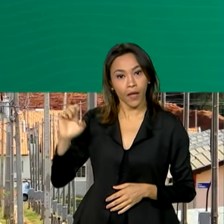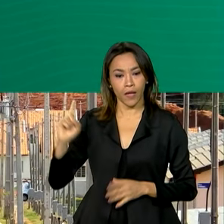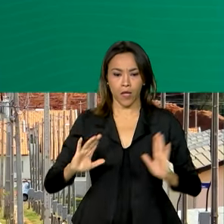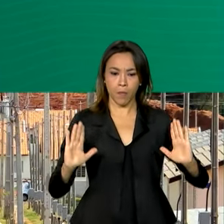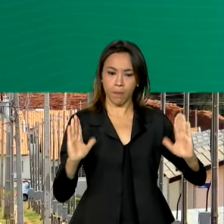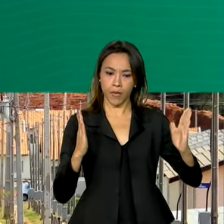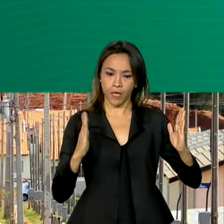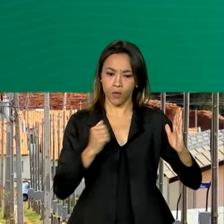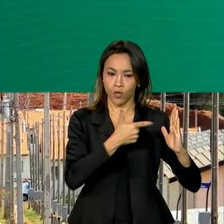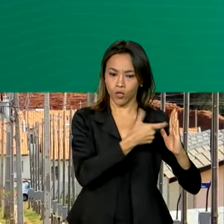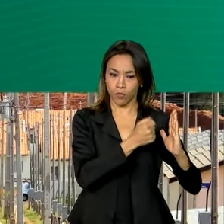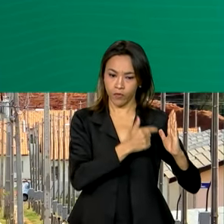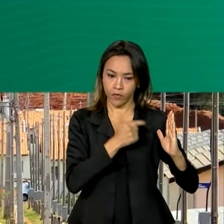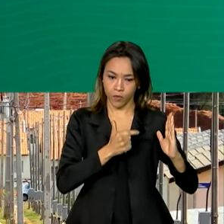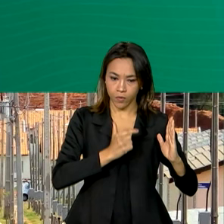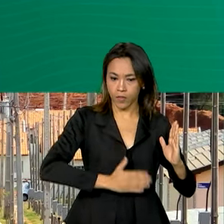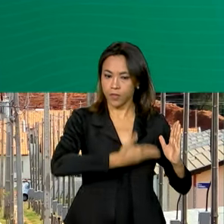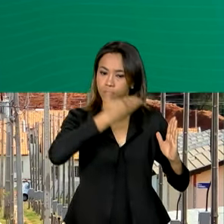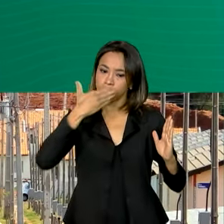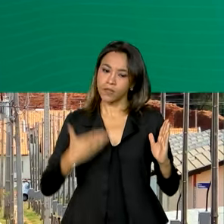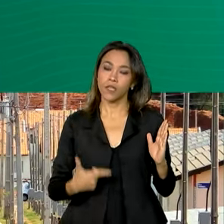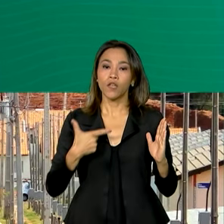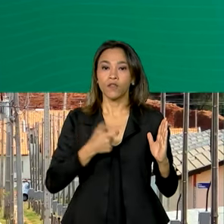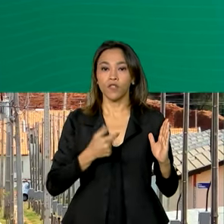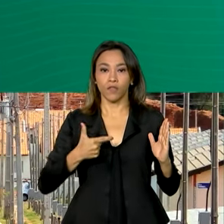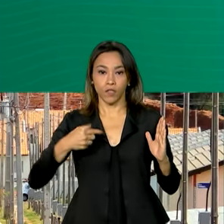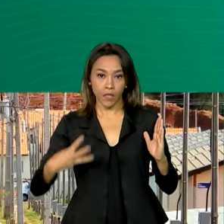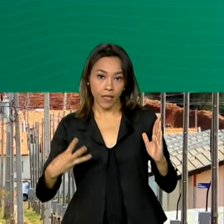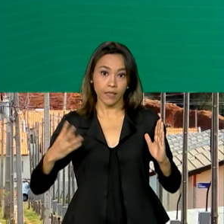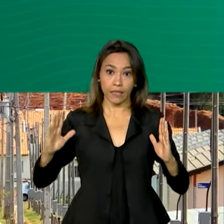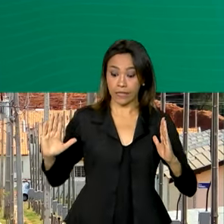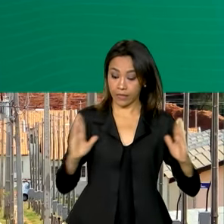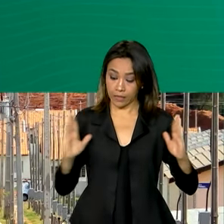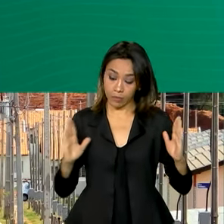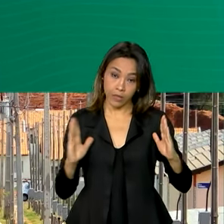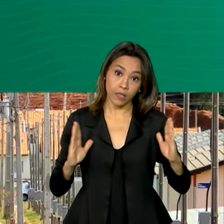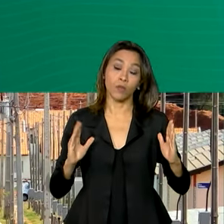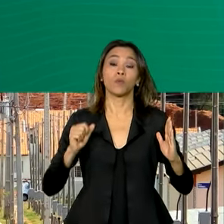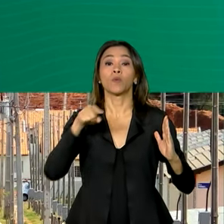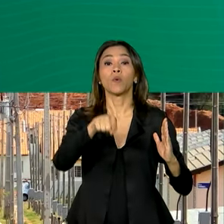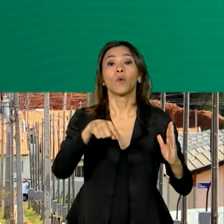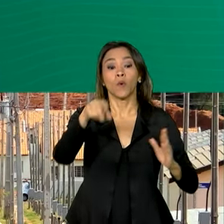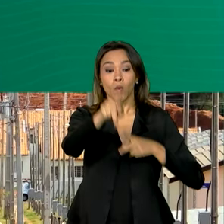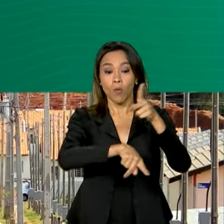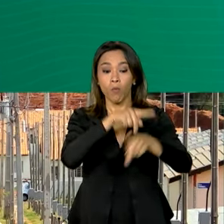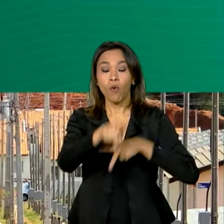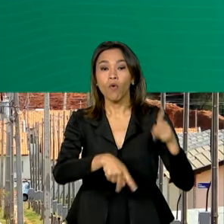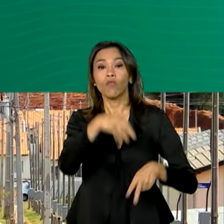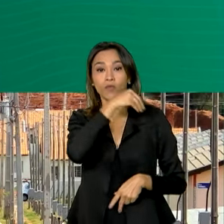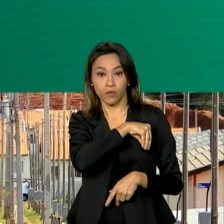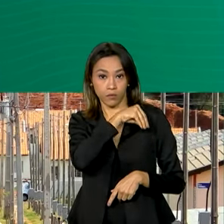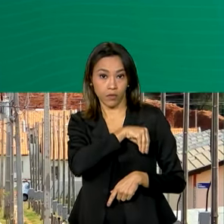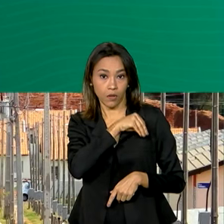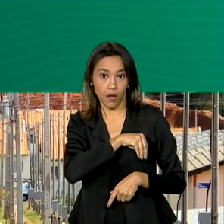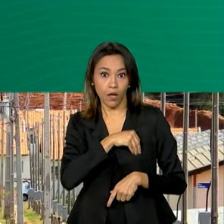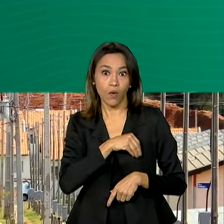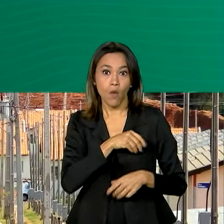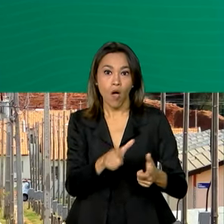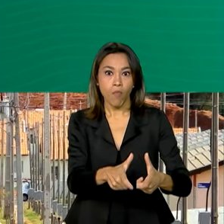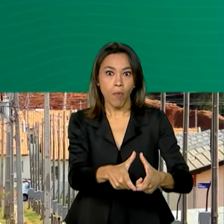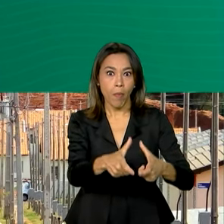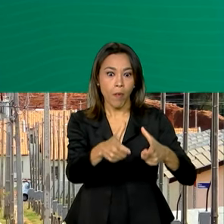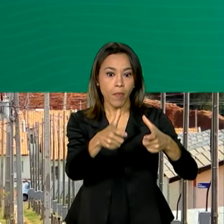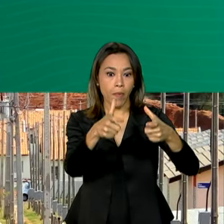2022 e 2023, a população ocupada com rendimento do trabalho cresceu